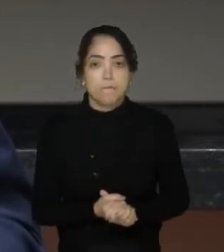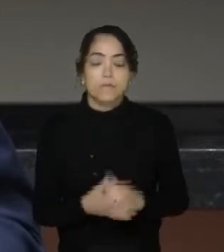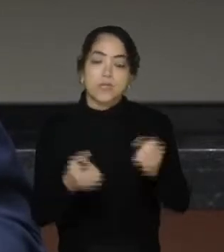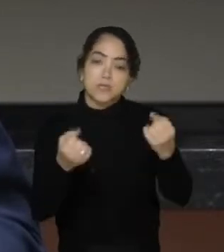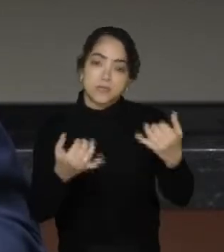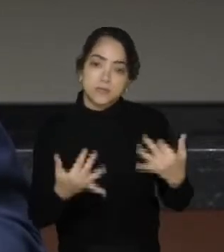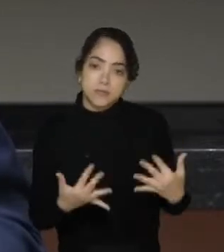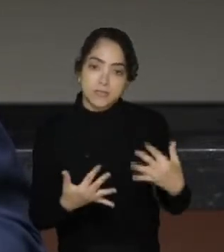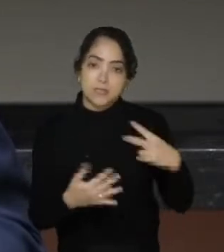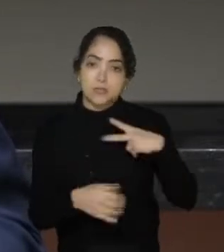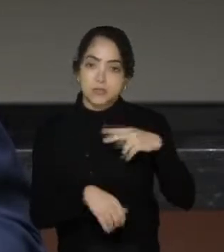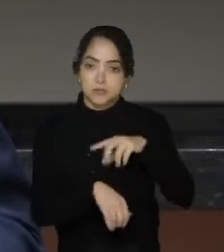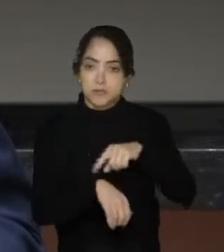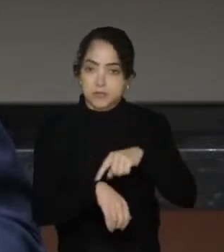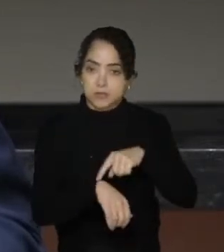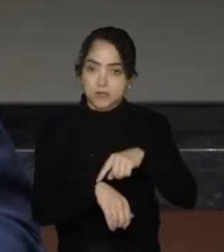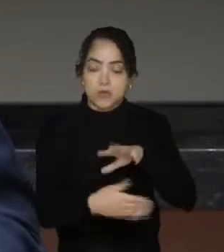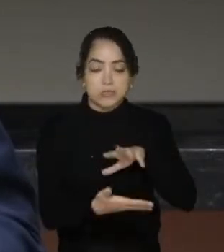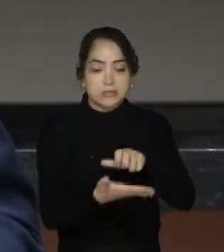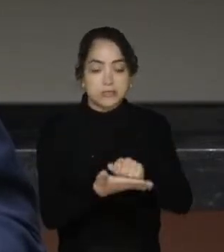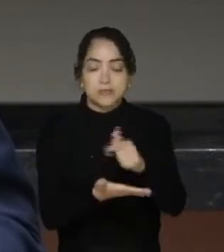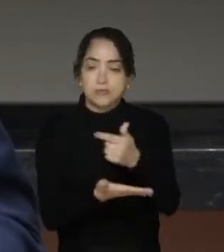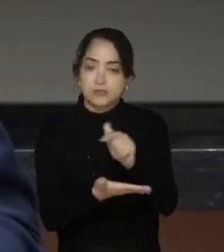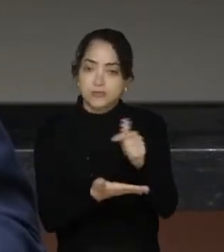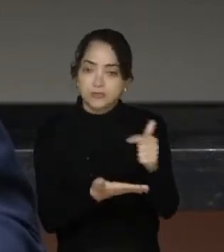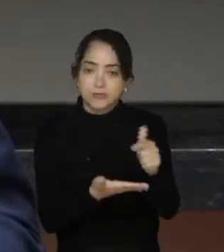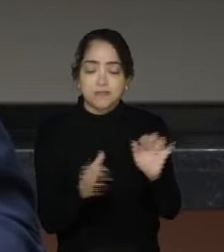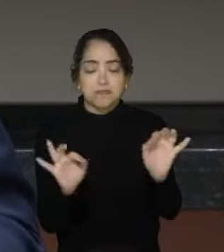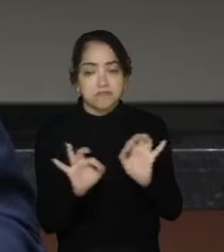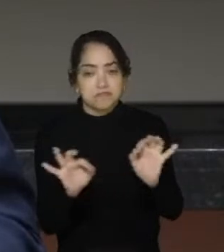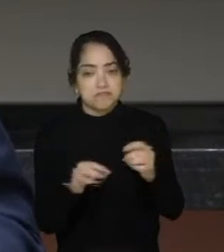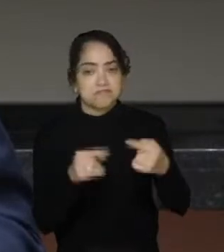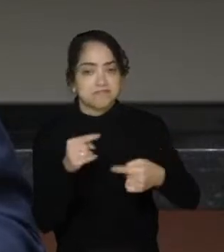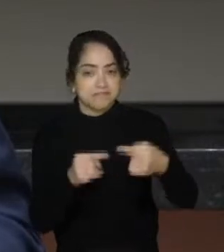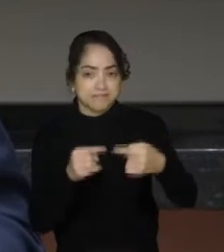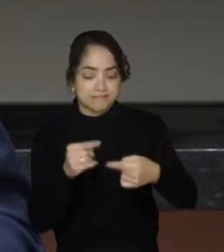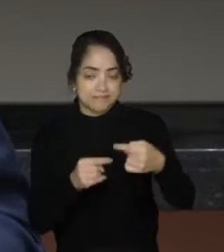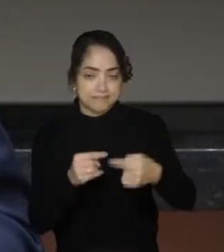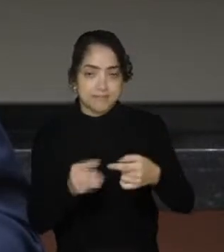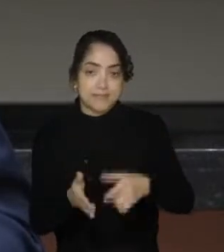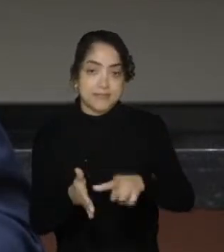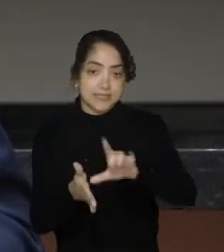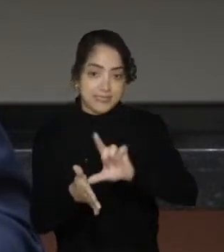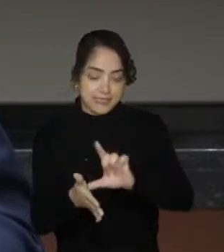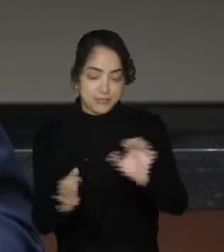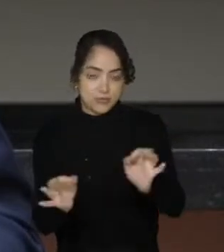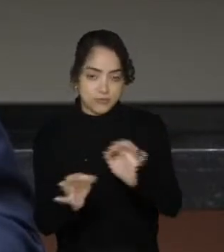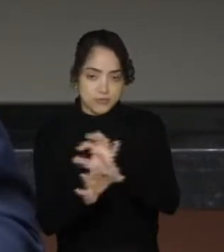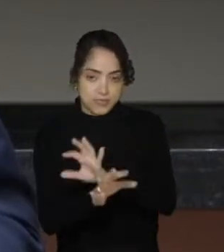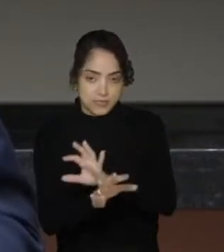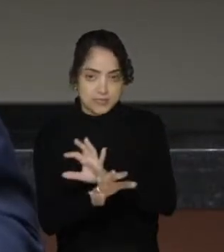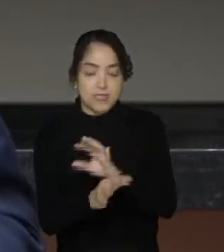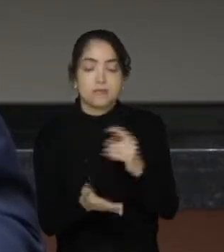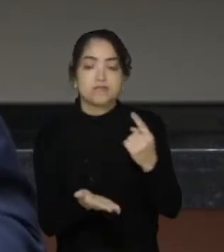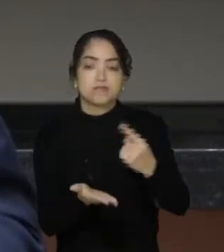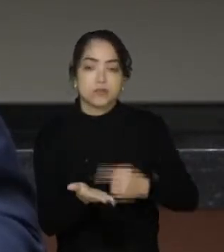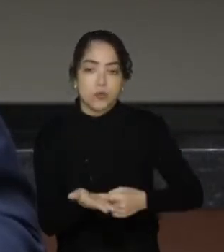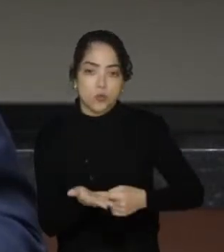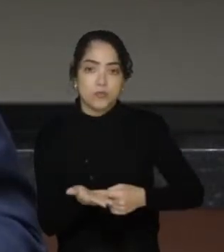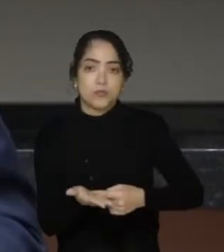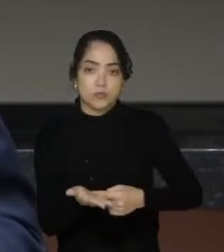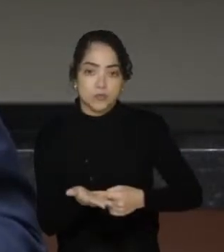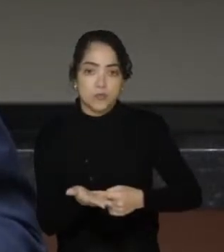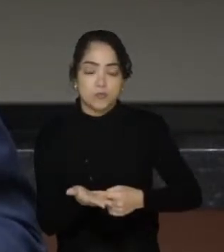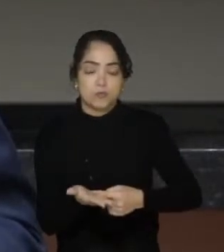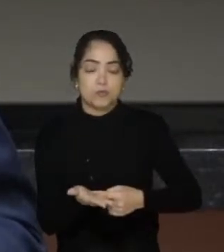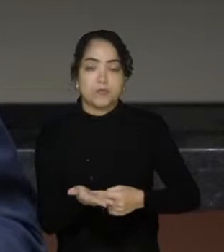pessoais, não houve oradores inscritos, nada mais havendo a tratar e, antes de encerrar a presente sessão, o senhor presidente convocou